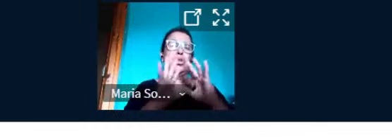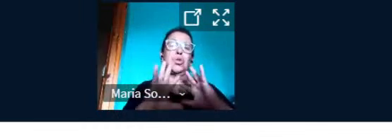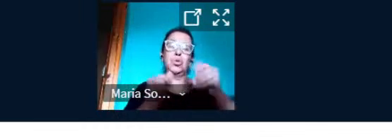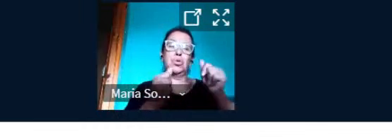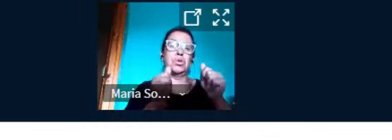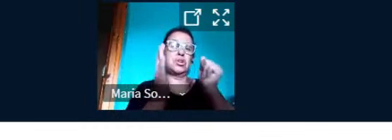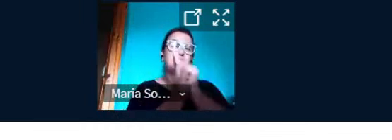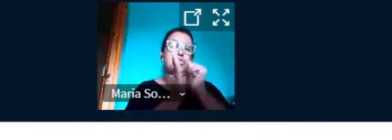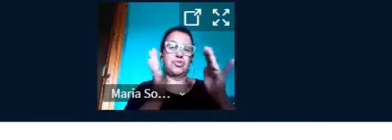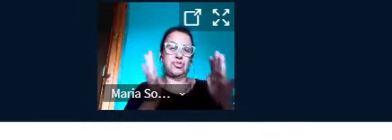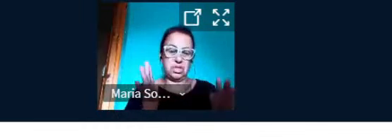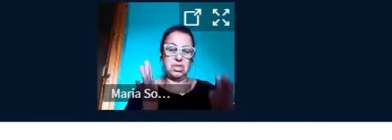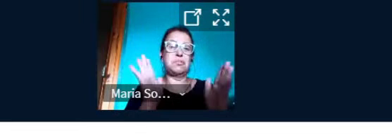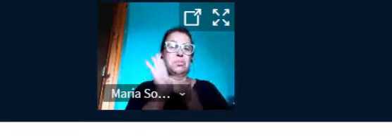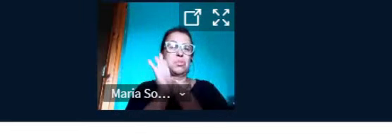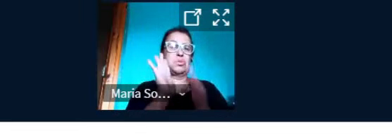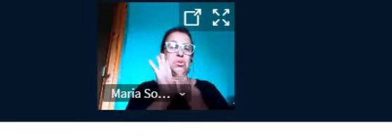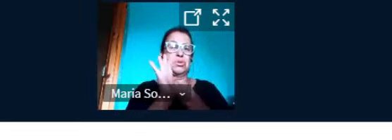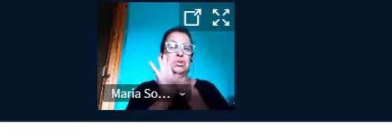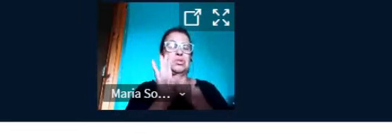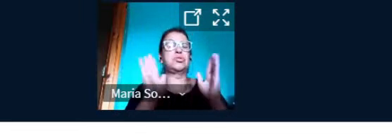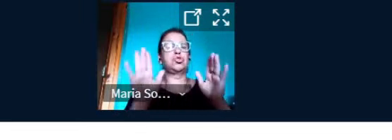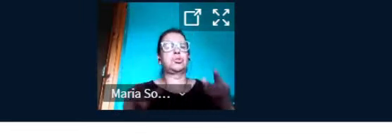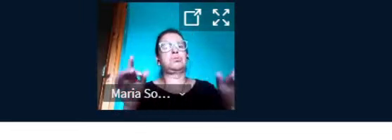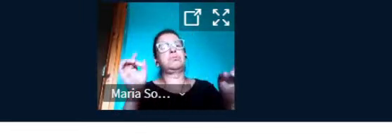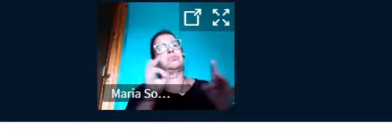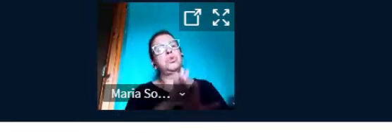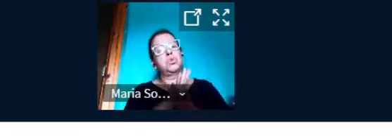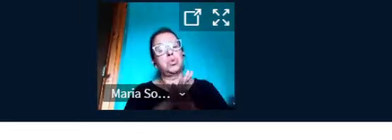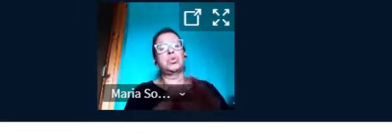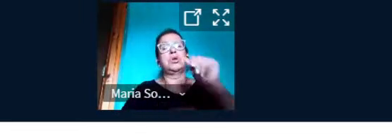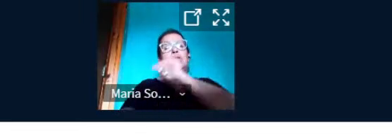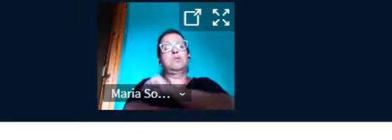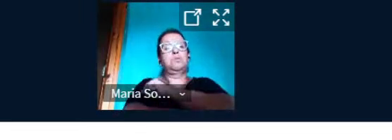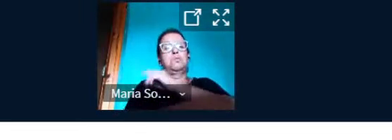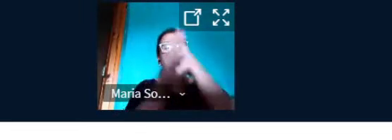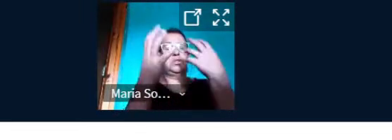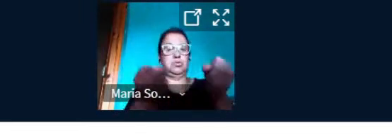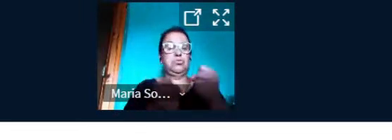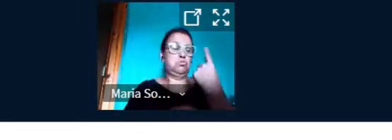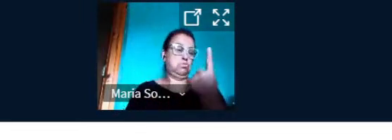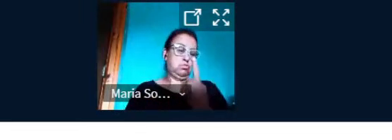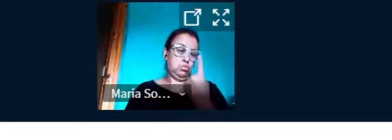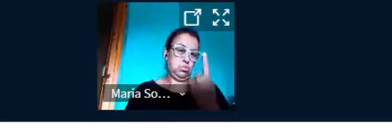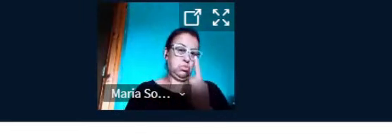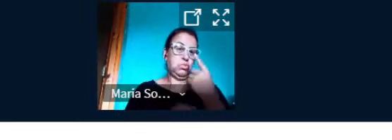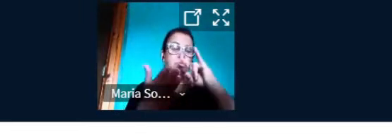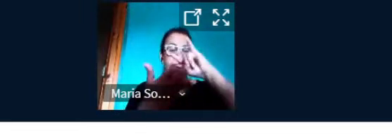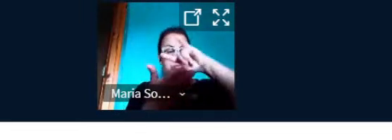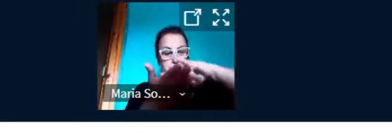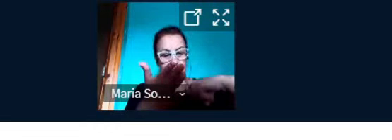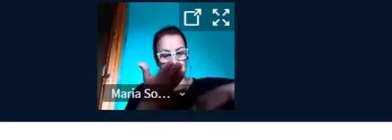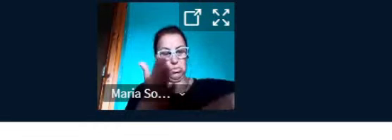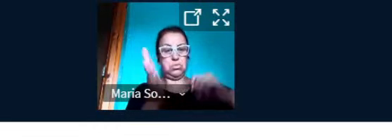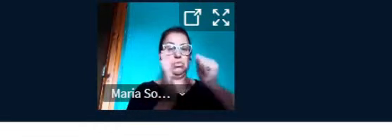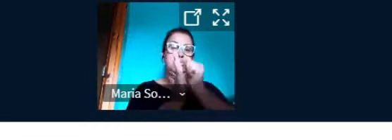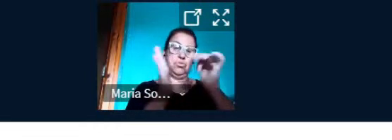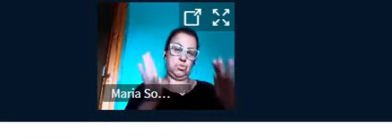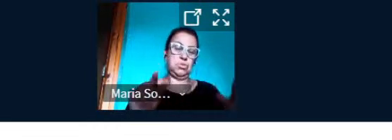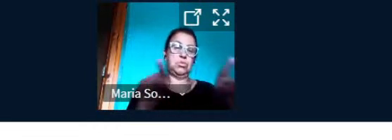pelos alunos de forma autônoma, incluindo listas de exercícios e a leitura de materiais teóricos adaptados.